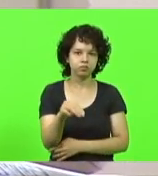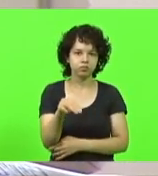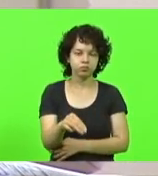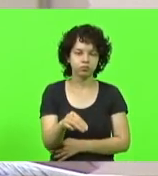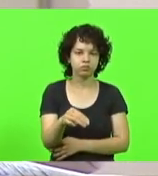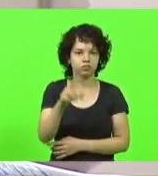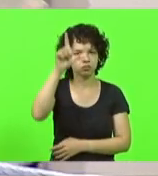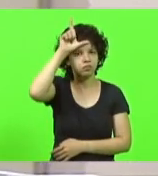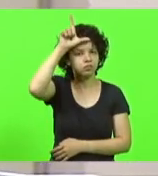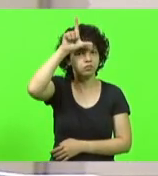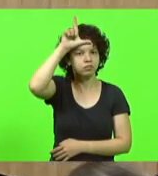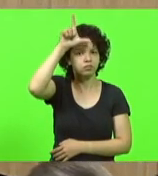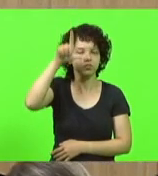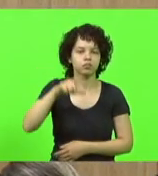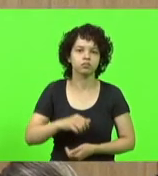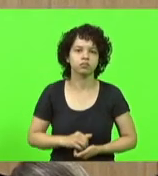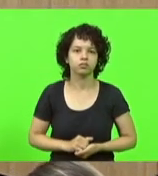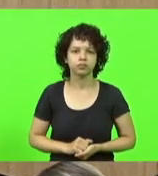Sargento Lima.